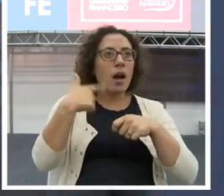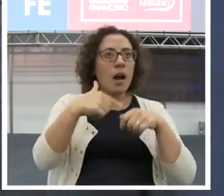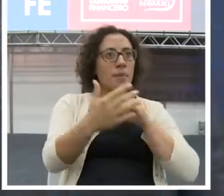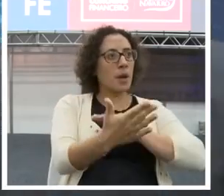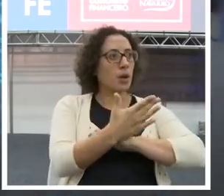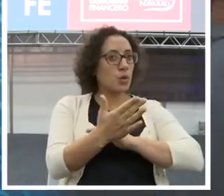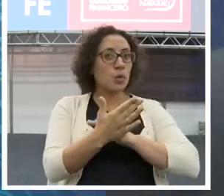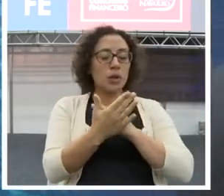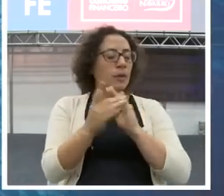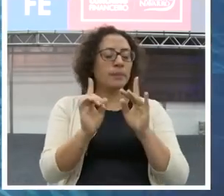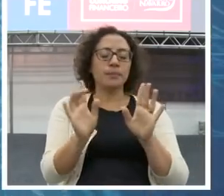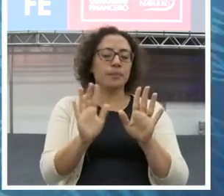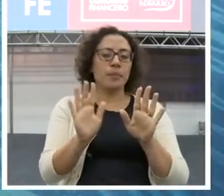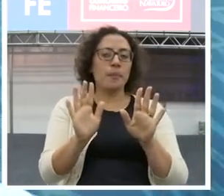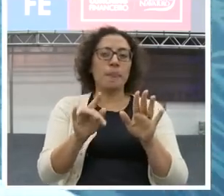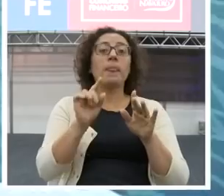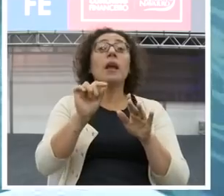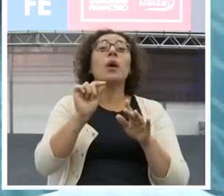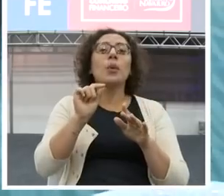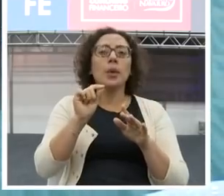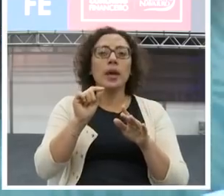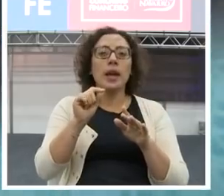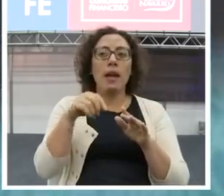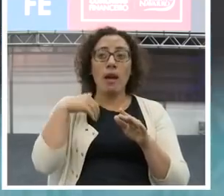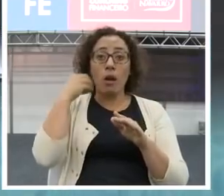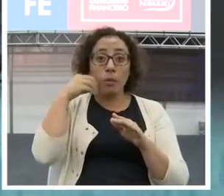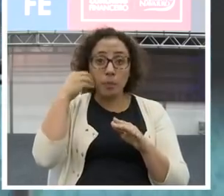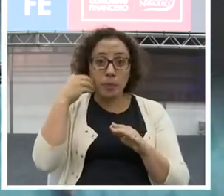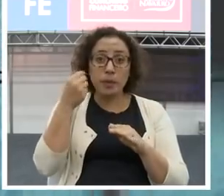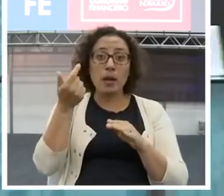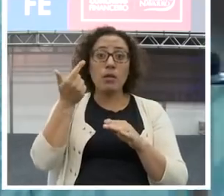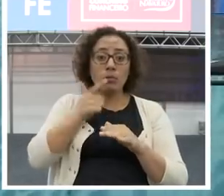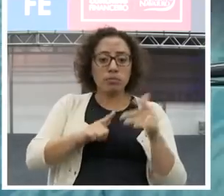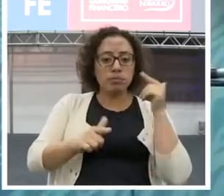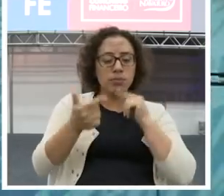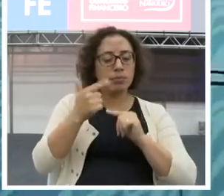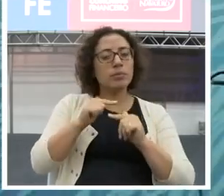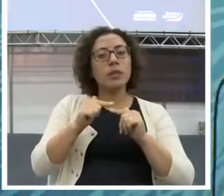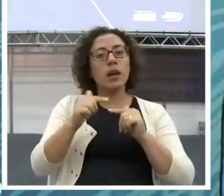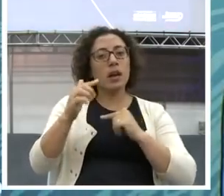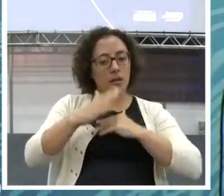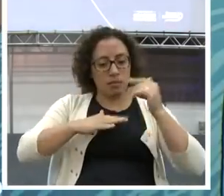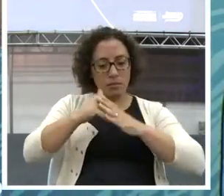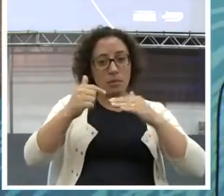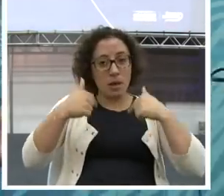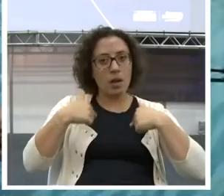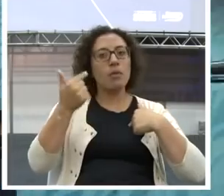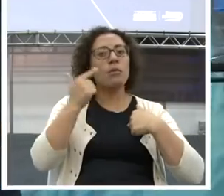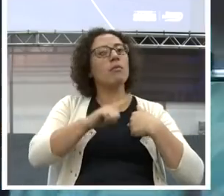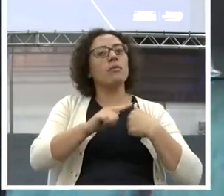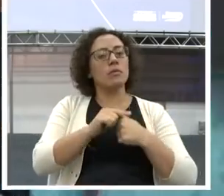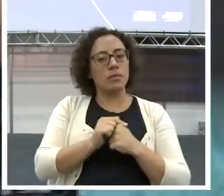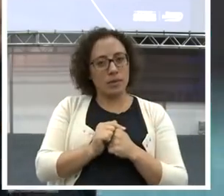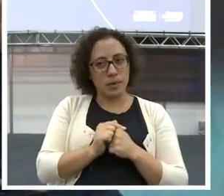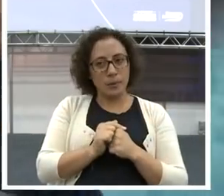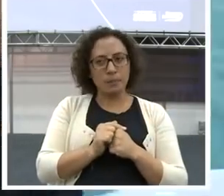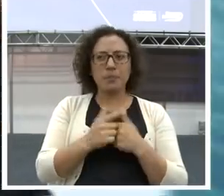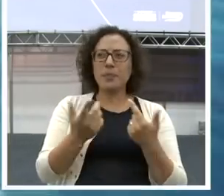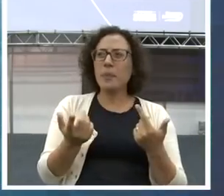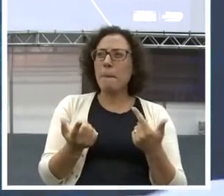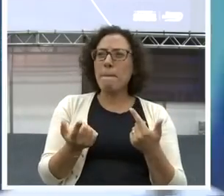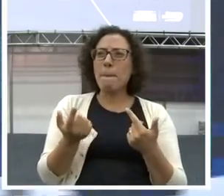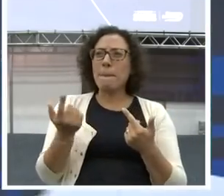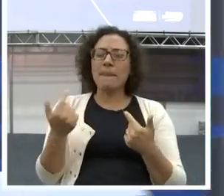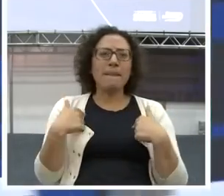ligado às oportunidades que você cria. Às vezes você fala assim. Eu nunca